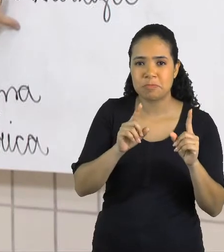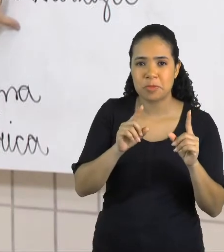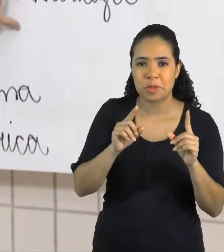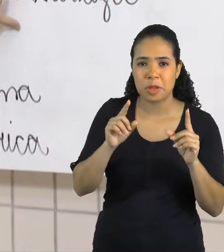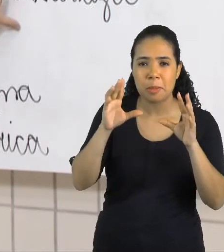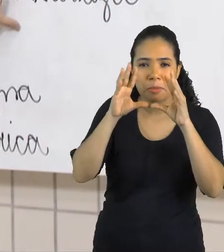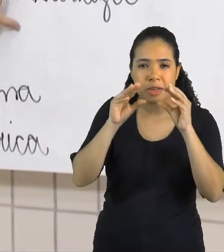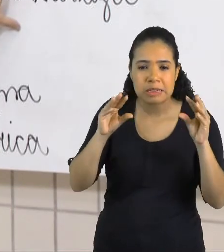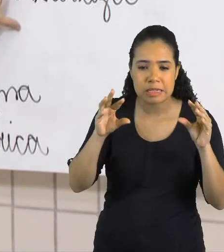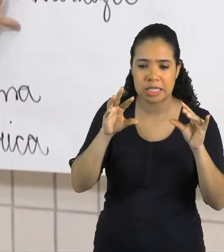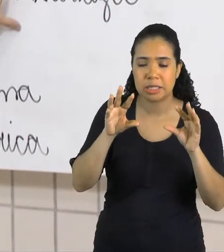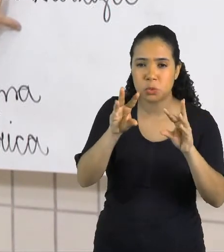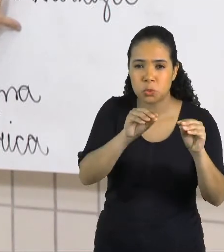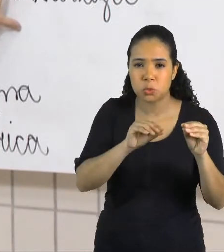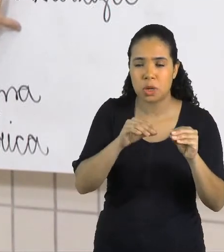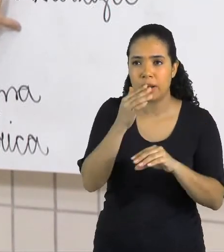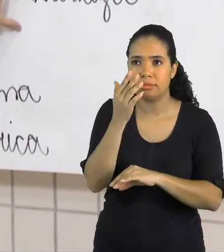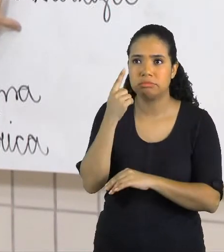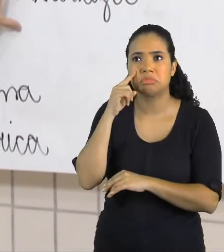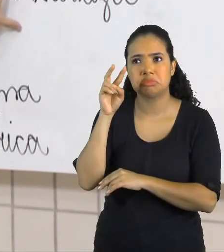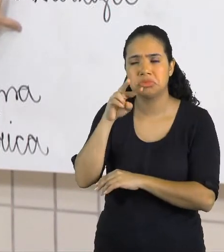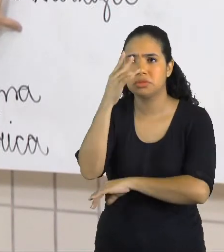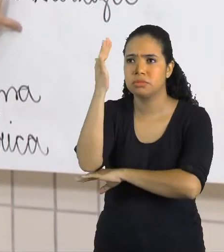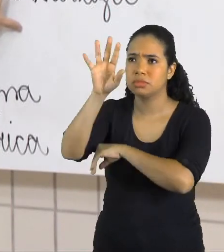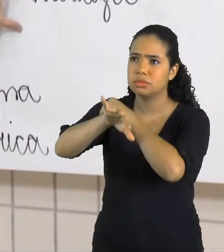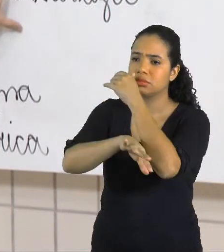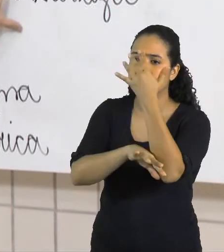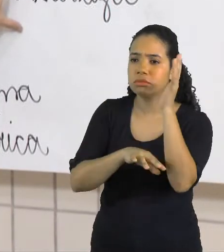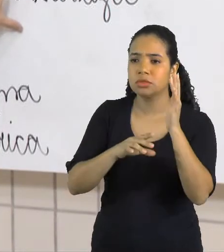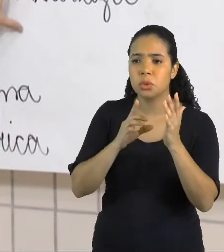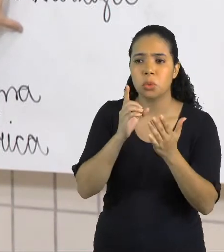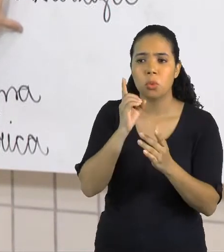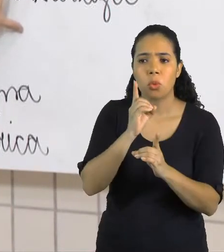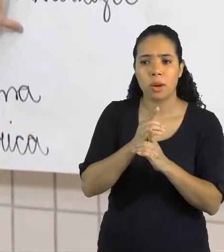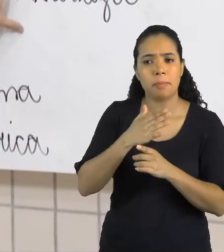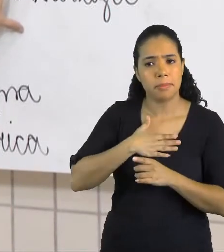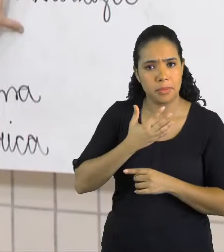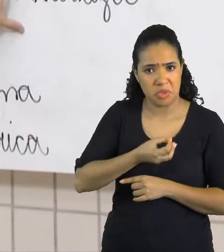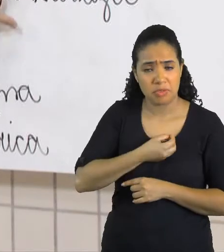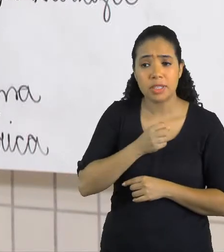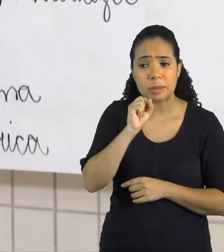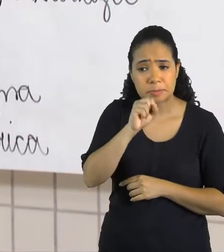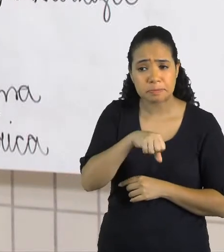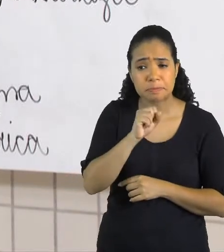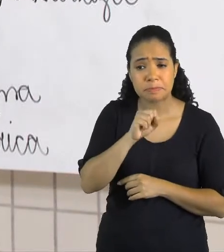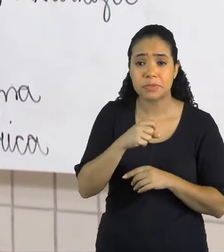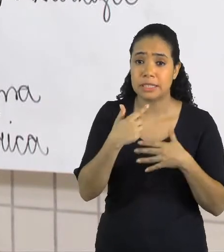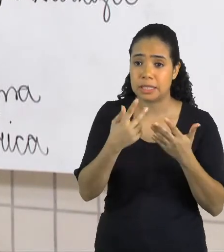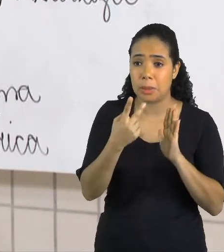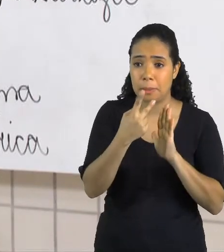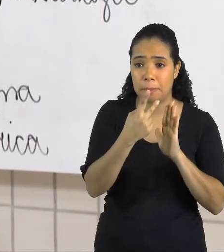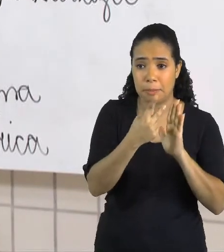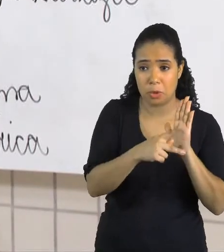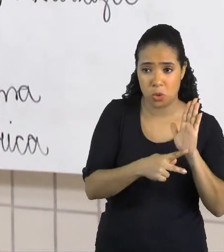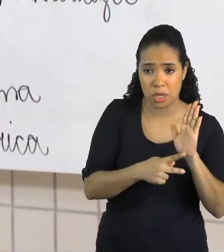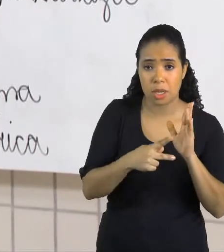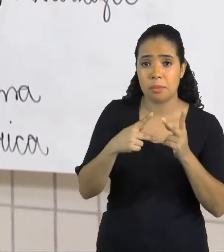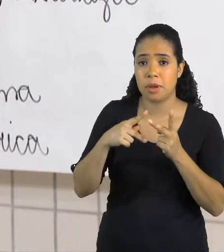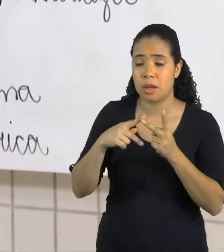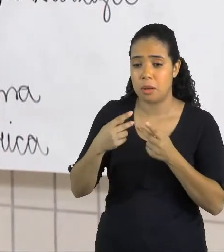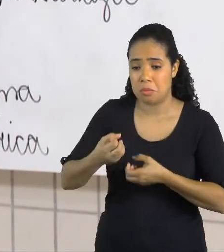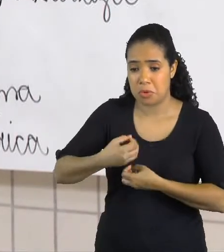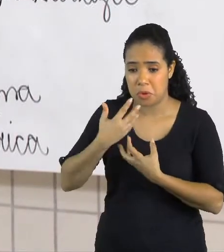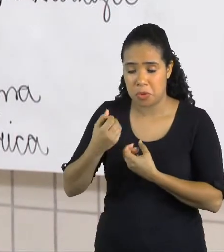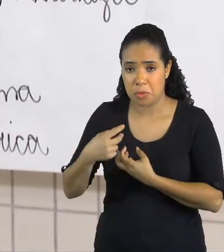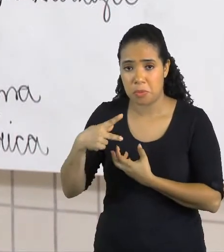bela paisagem? Sim. Eu encontro poesia na minha vida? Também. Então, poema e poesia são coisas diferentes,